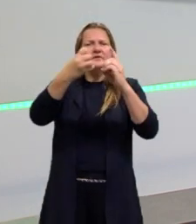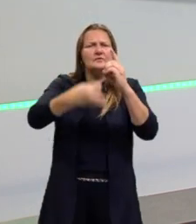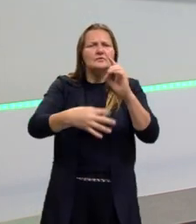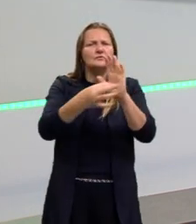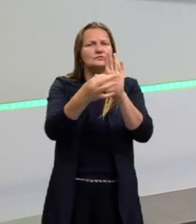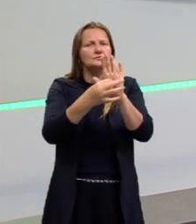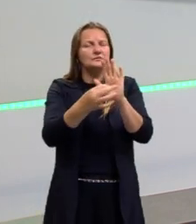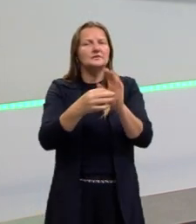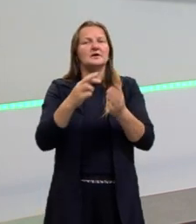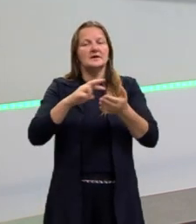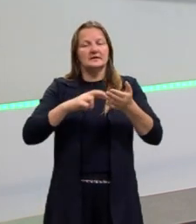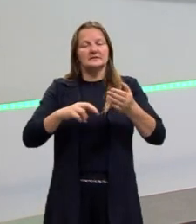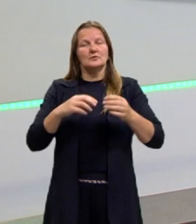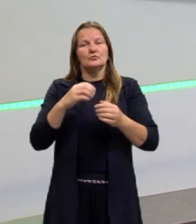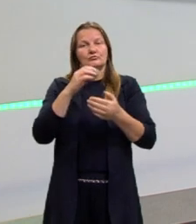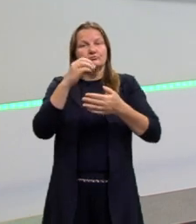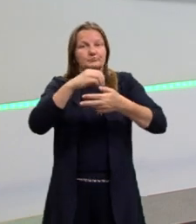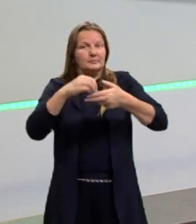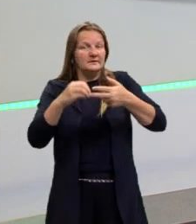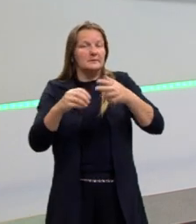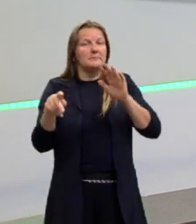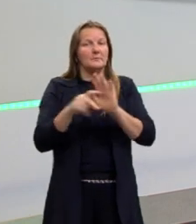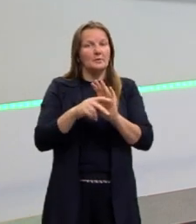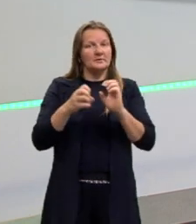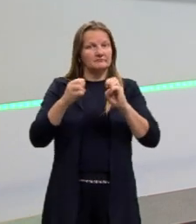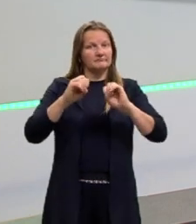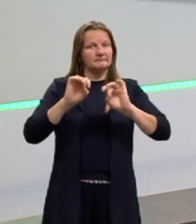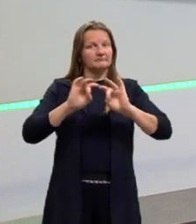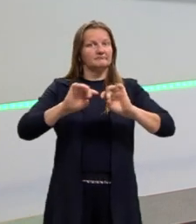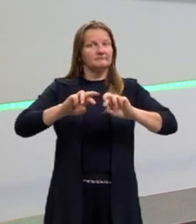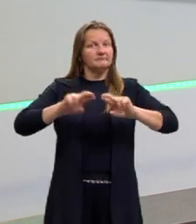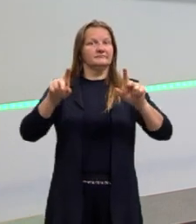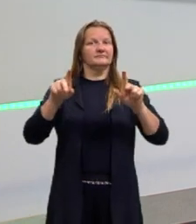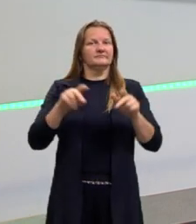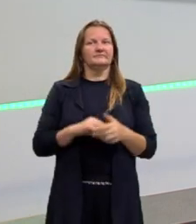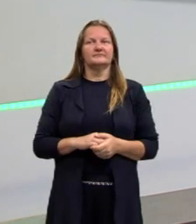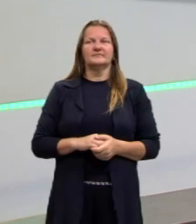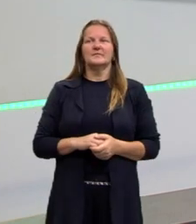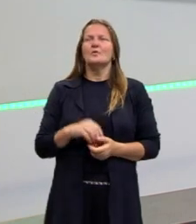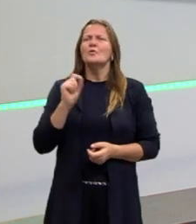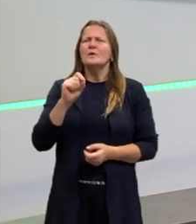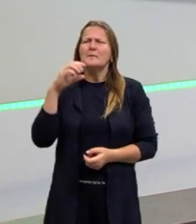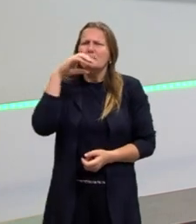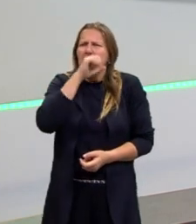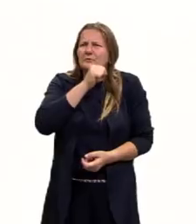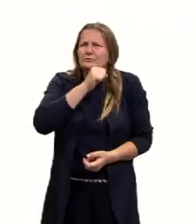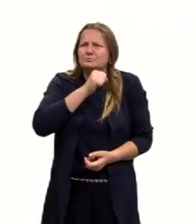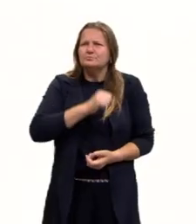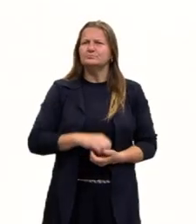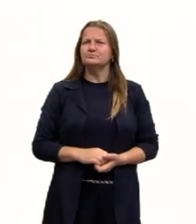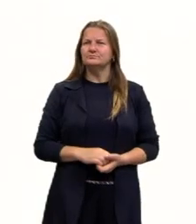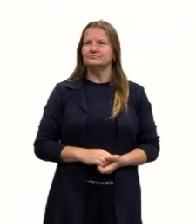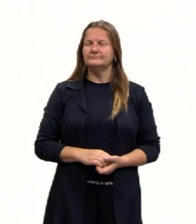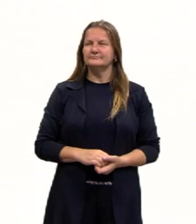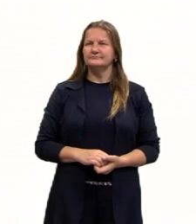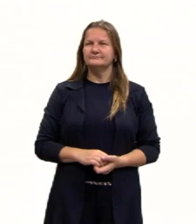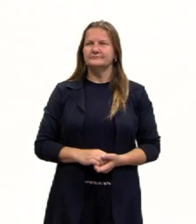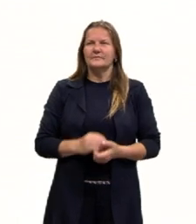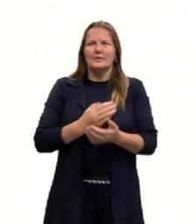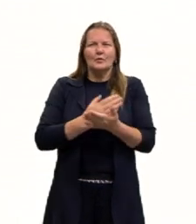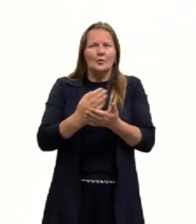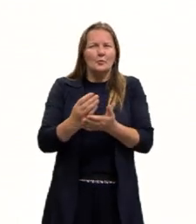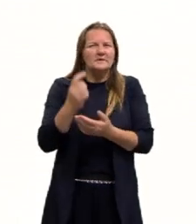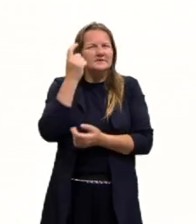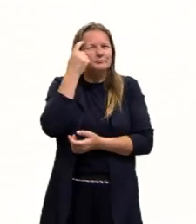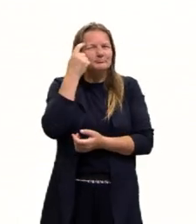é a redação do ENEM. Mas vamos para cá. O pão. O pão da redação Sanduíche. E para iniciarmos